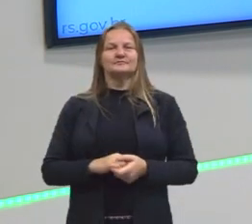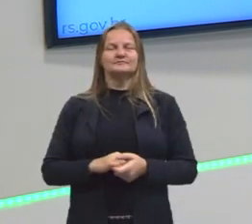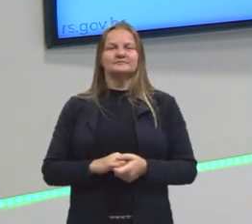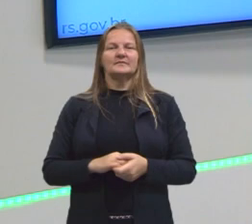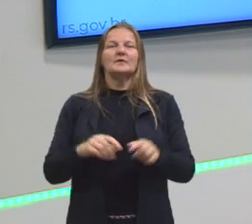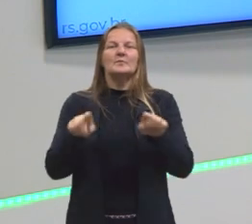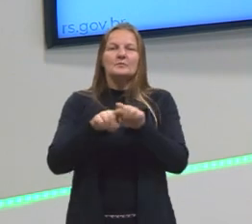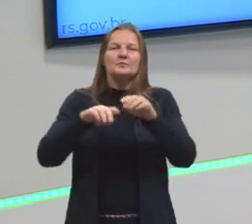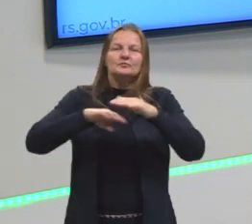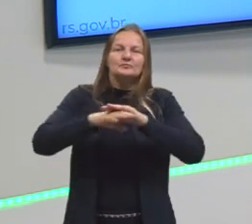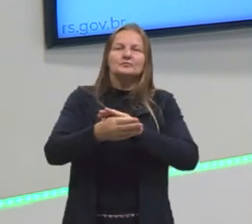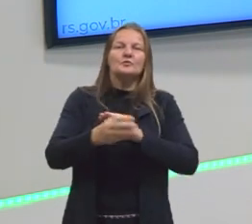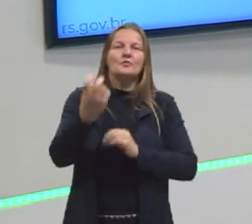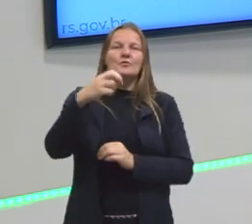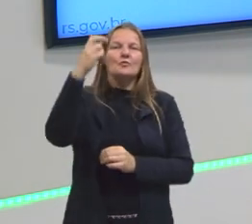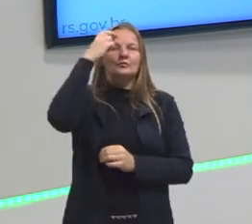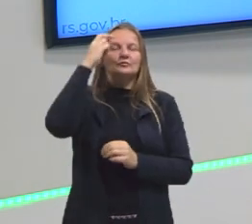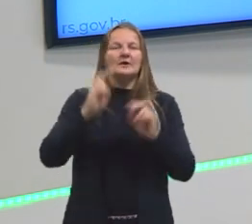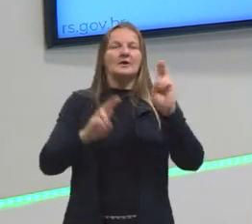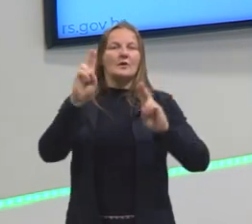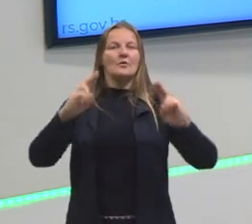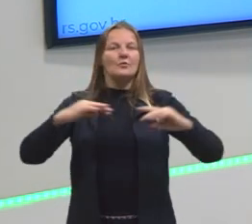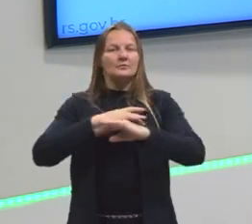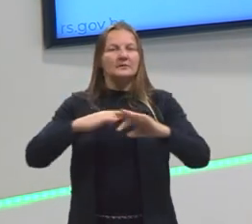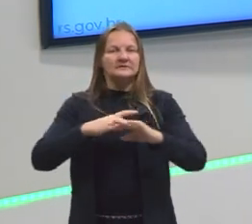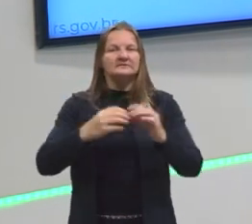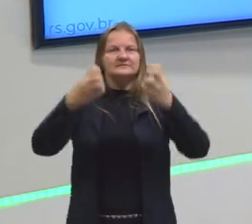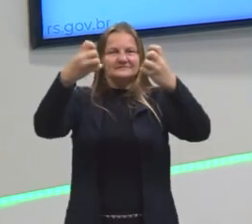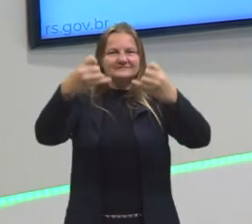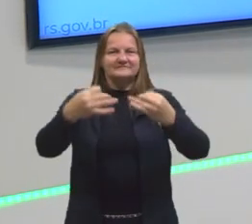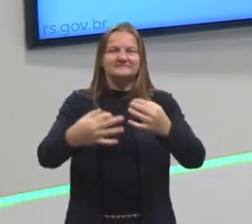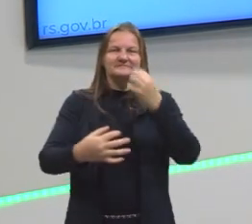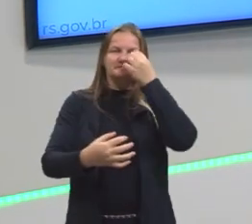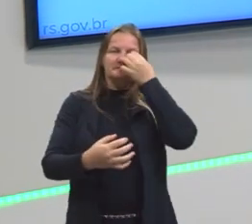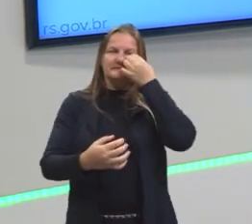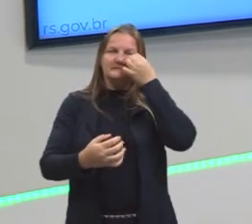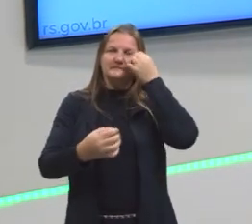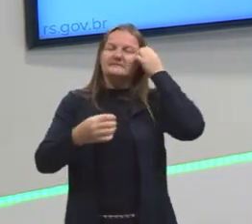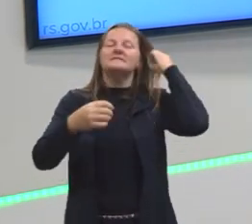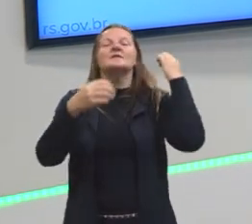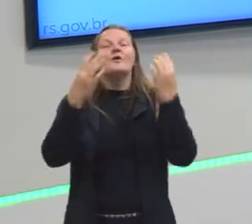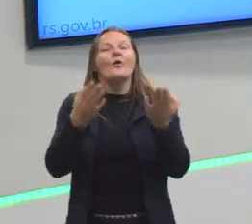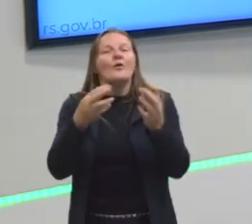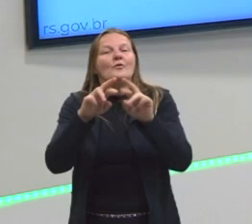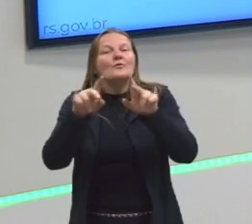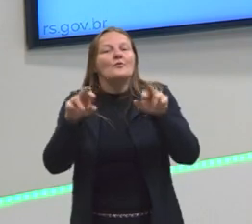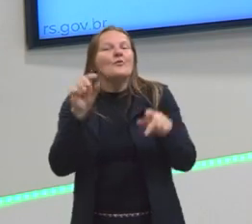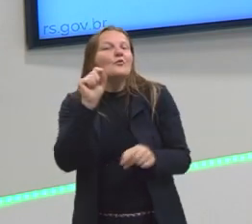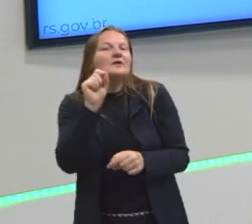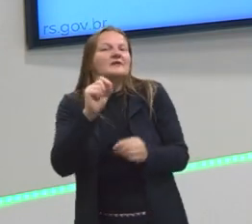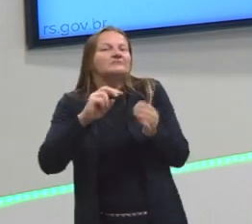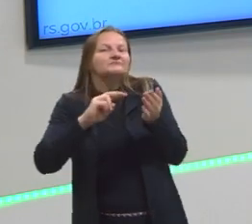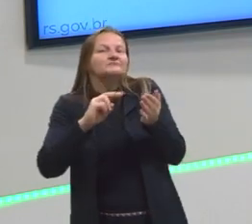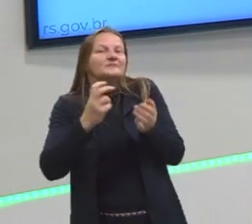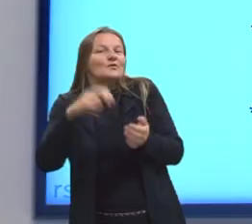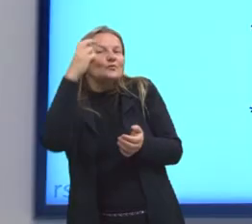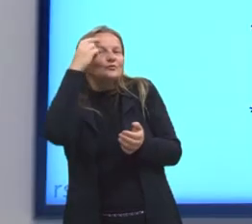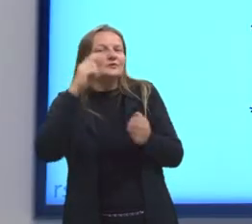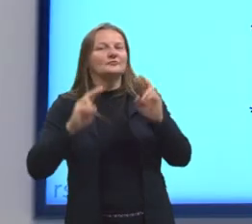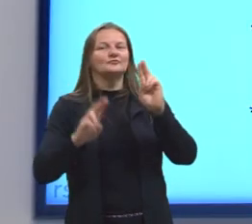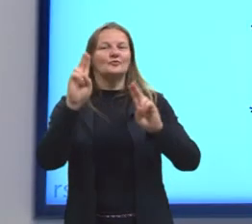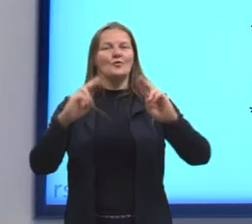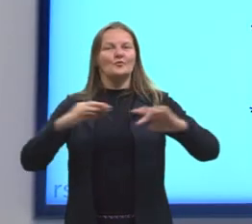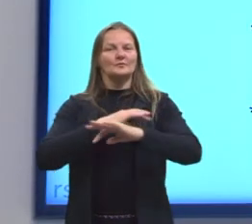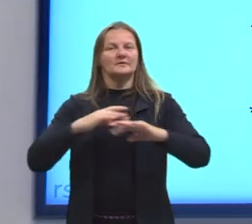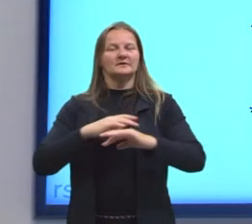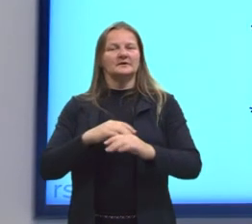encaixam as culturas urbanas. Vamos lá. Então, olha só, o que é cultura urbana? Cultura, nós já vimos, são esse